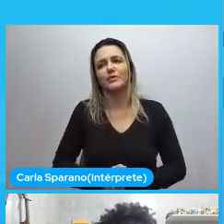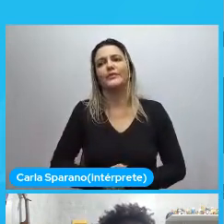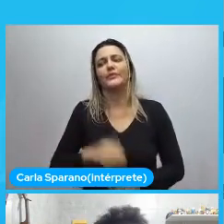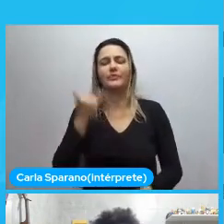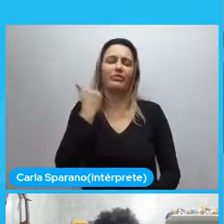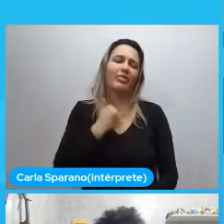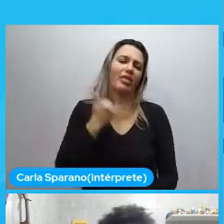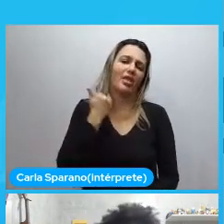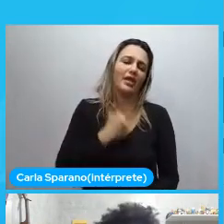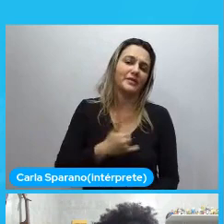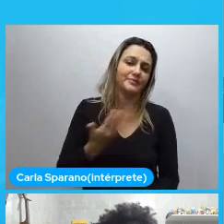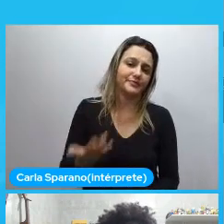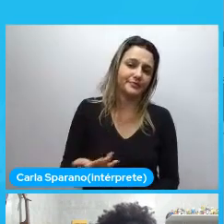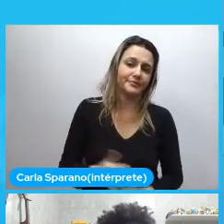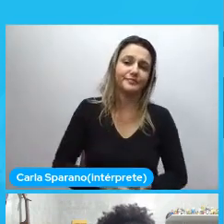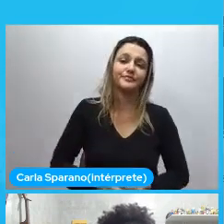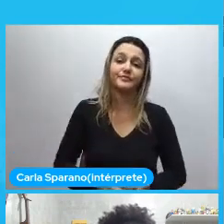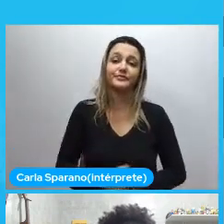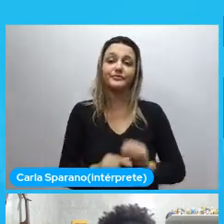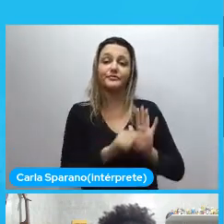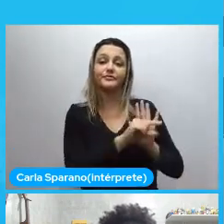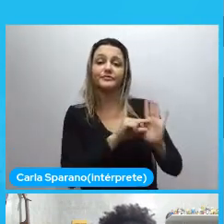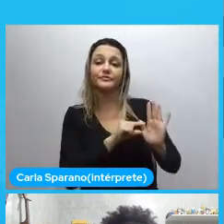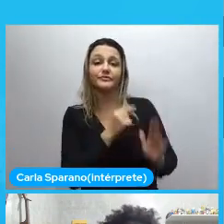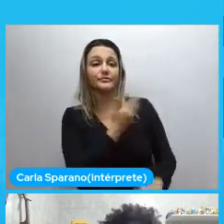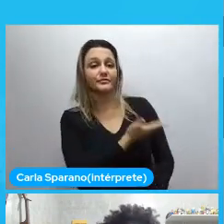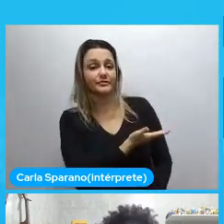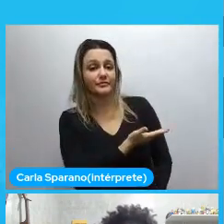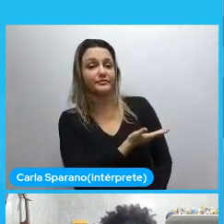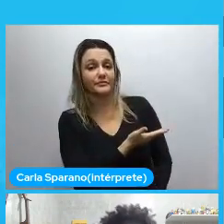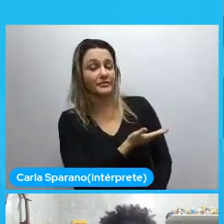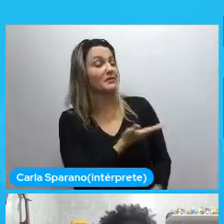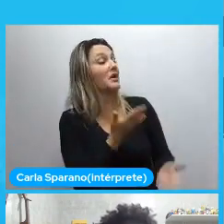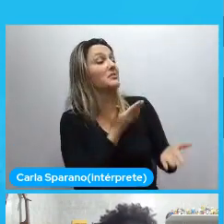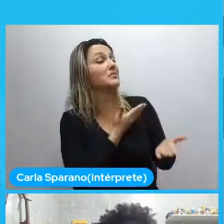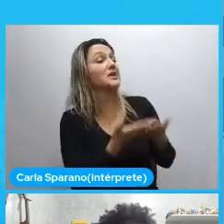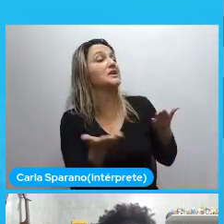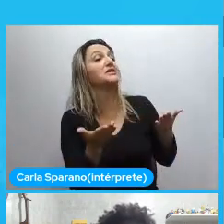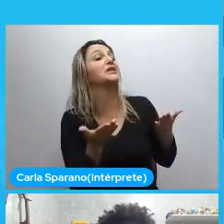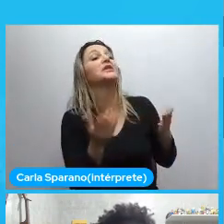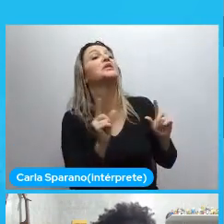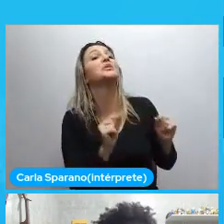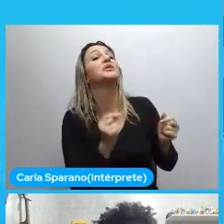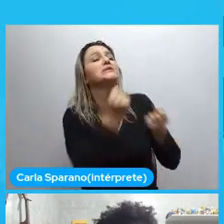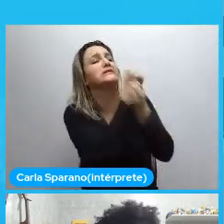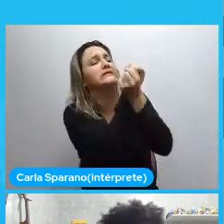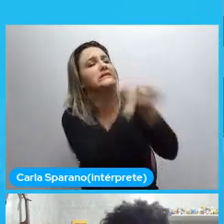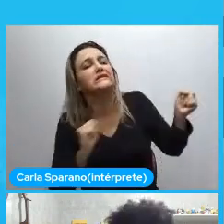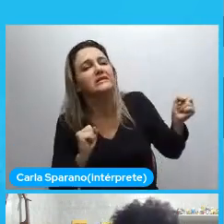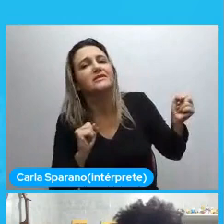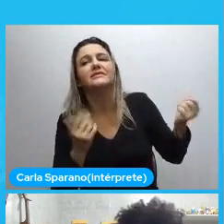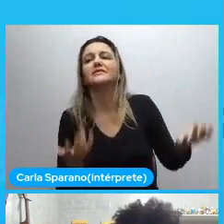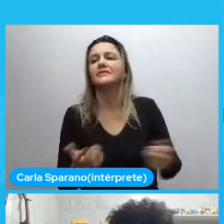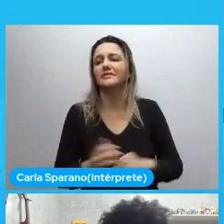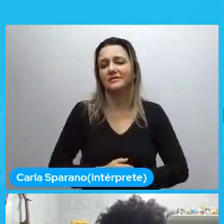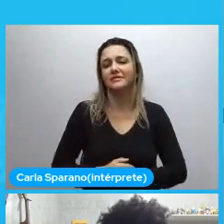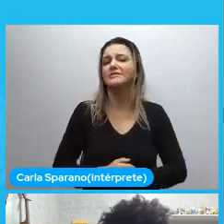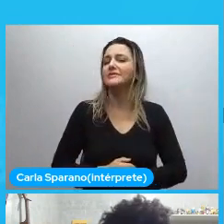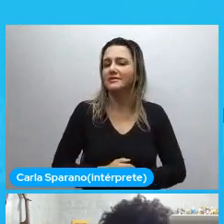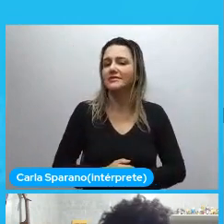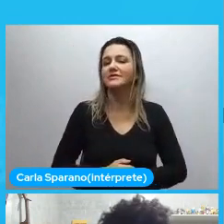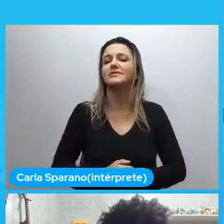E aí. A Satashaku vai dizer. A única coisa que temos a perder. São nossas correntes. Então. Quando eu venho. Para